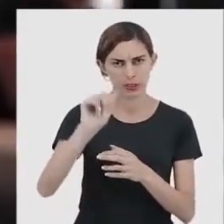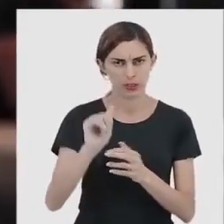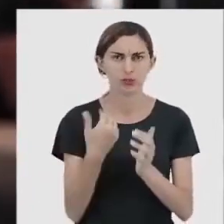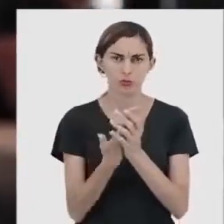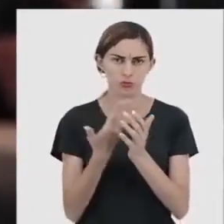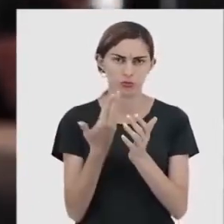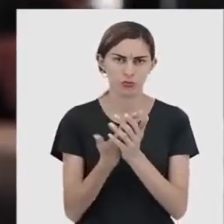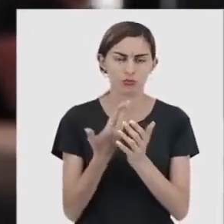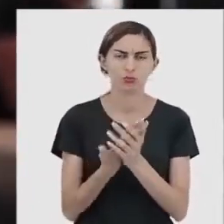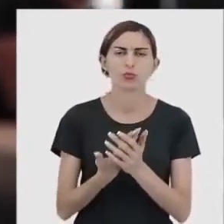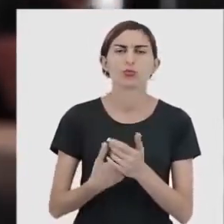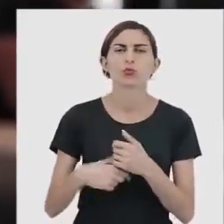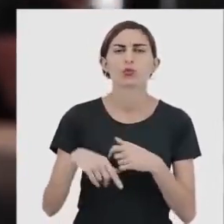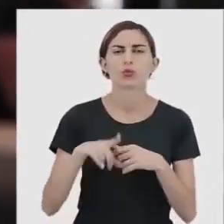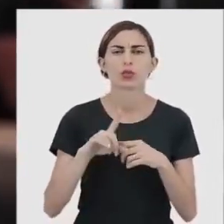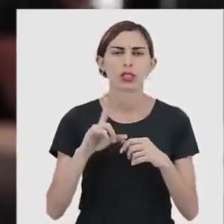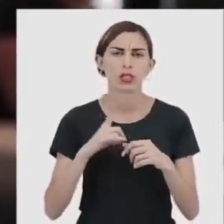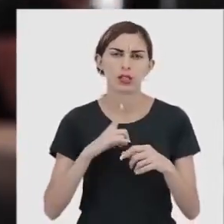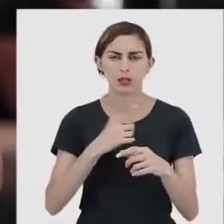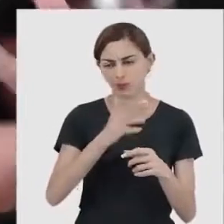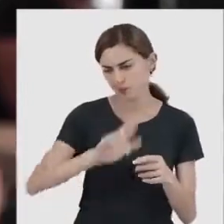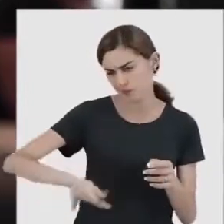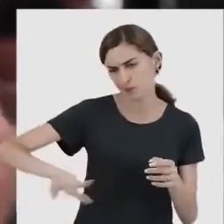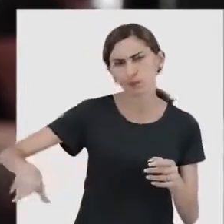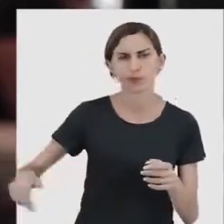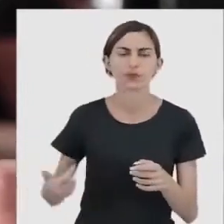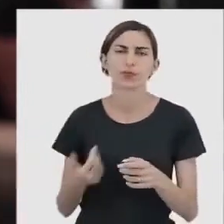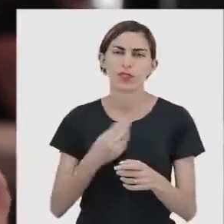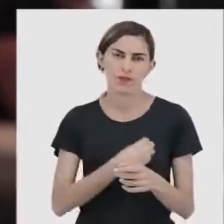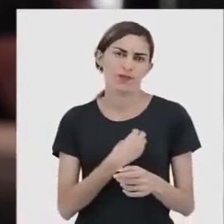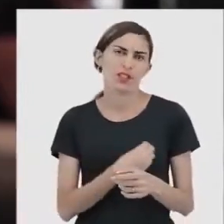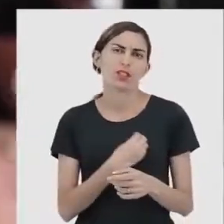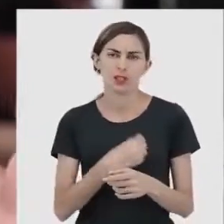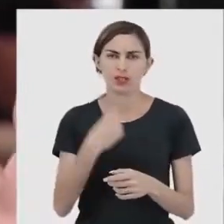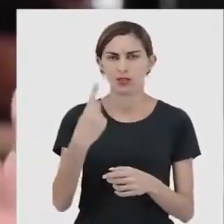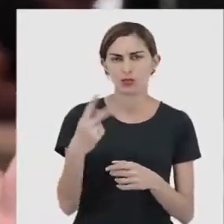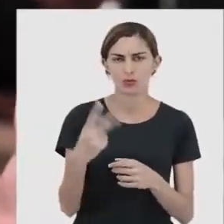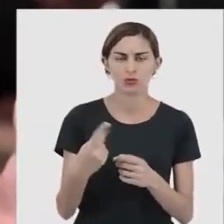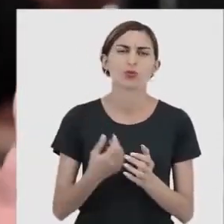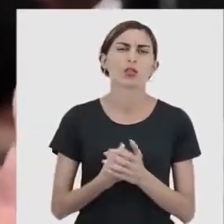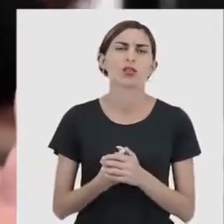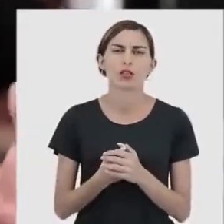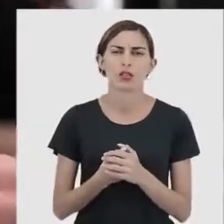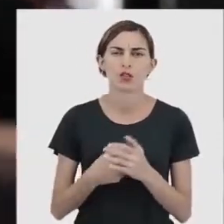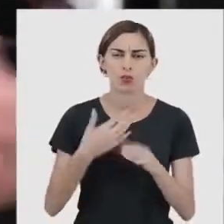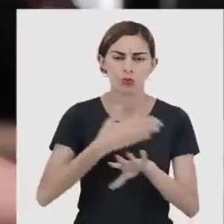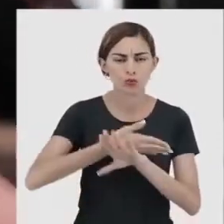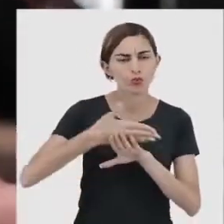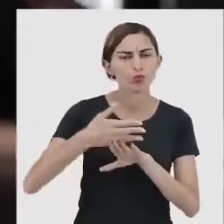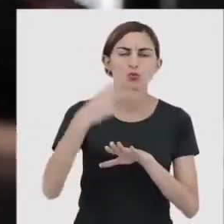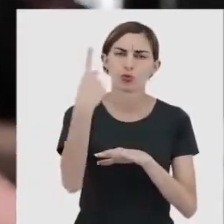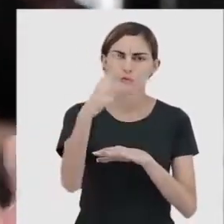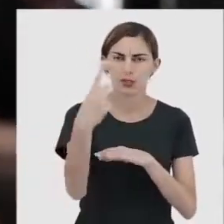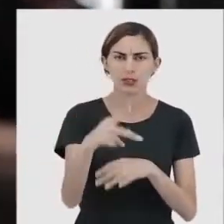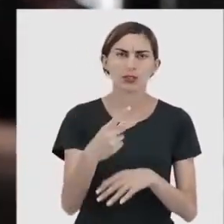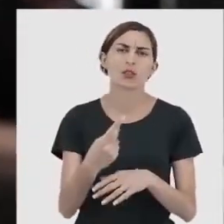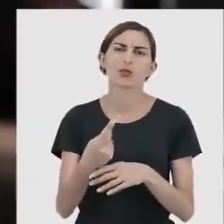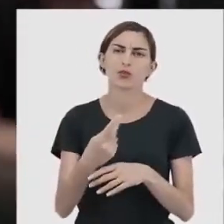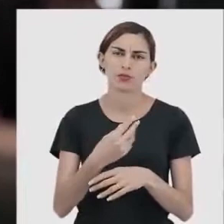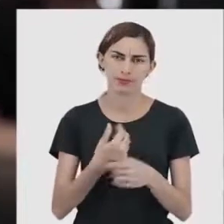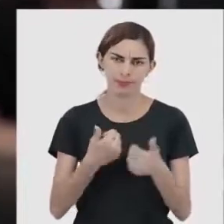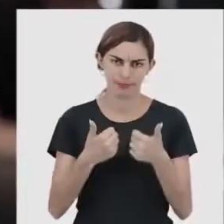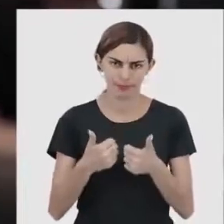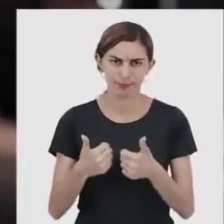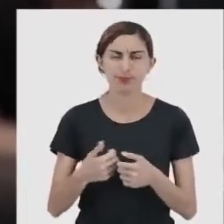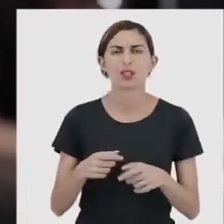rotina de estudos. Uma que case bem com as suas demais rotinas, com a sua vida, com o seu jeito de ser, com o seu modo de